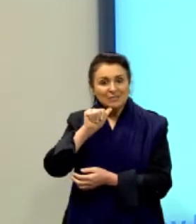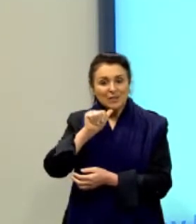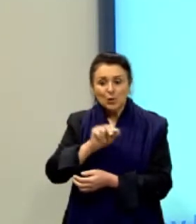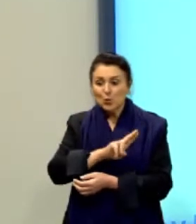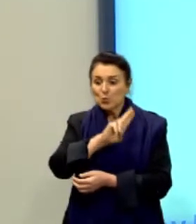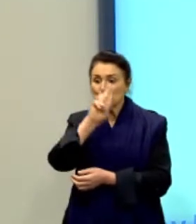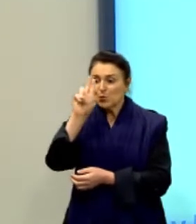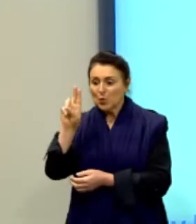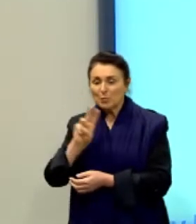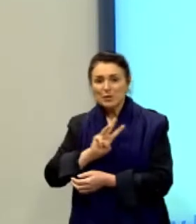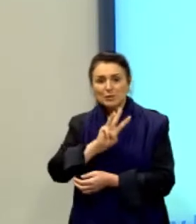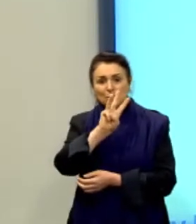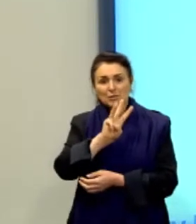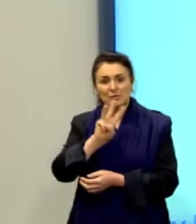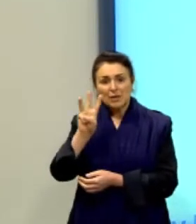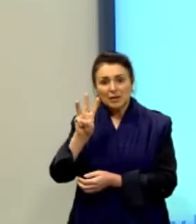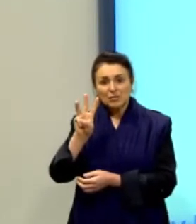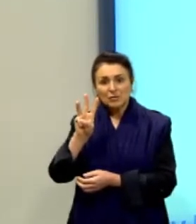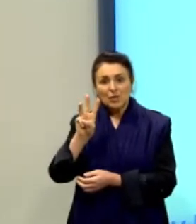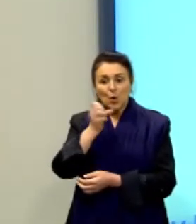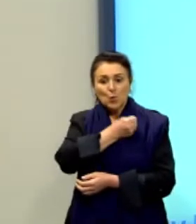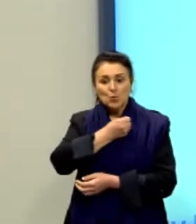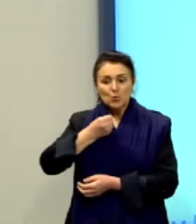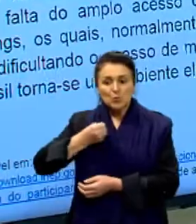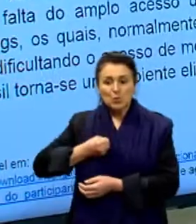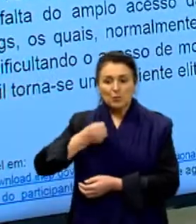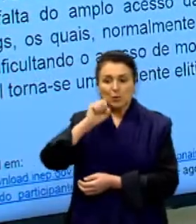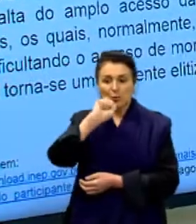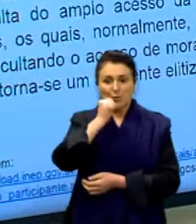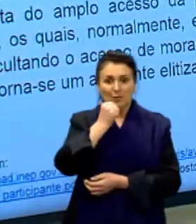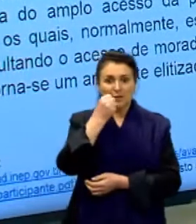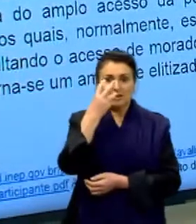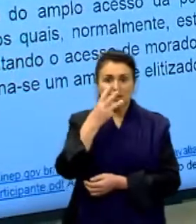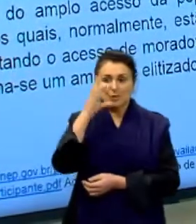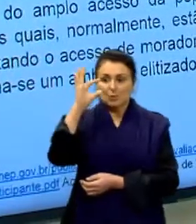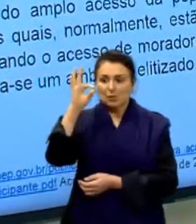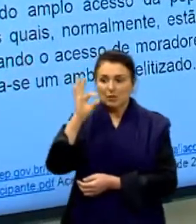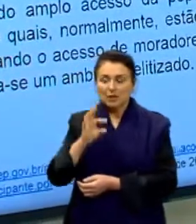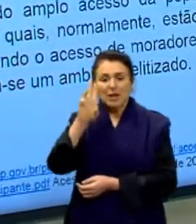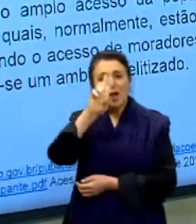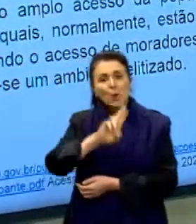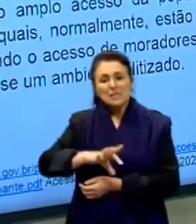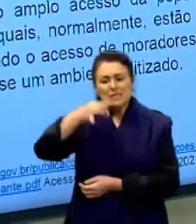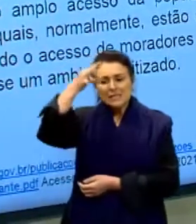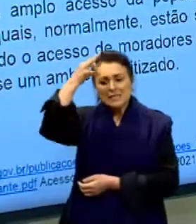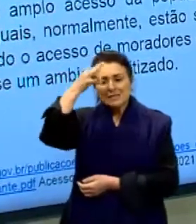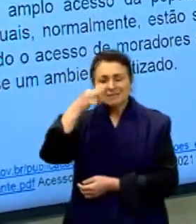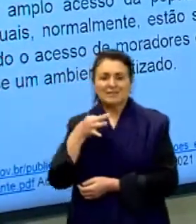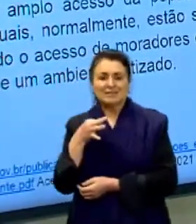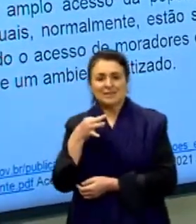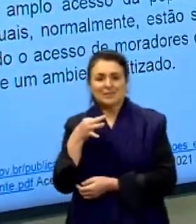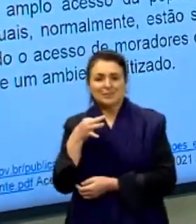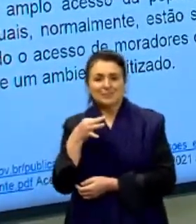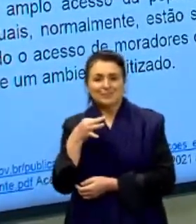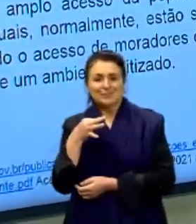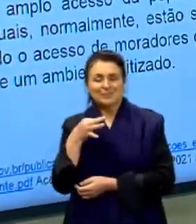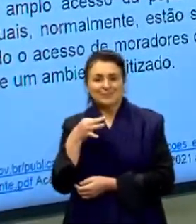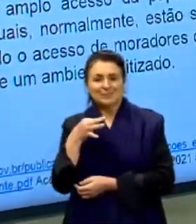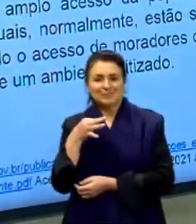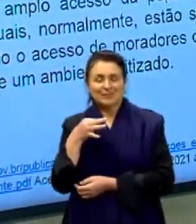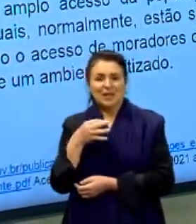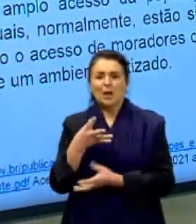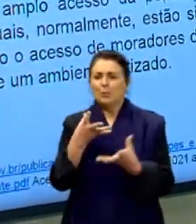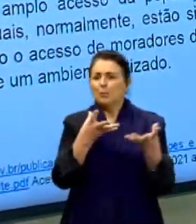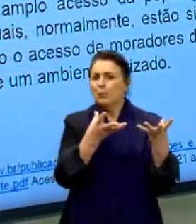83% da população. Ela usa exatamente o dado que a gente viu no bloco anterior. Que é, muita